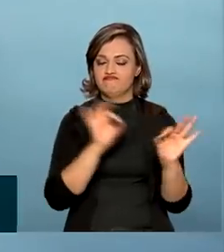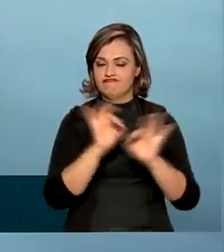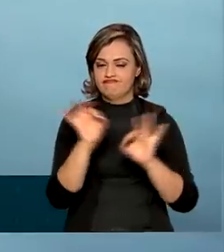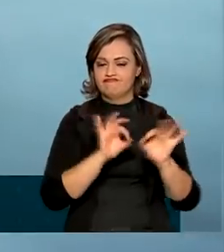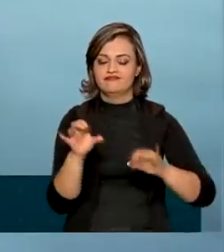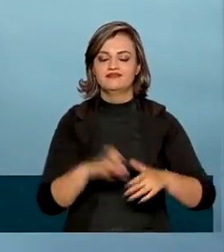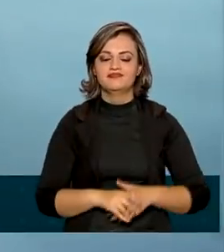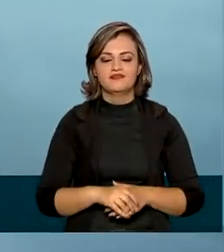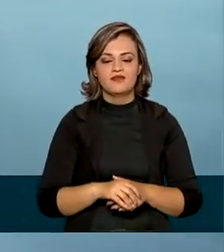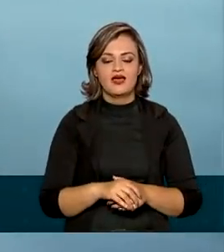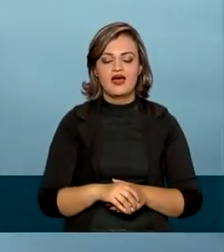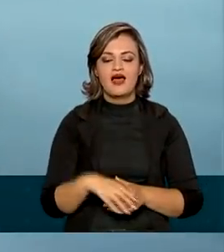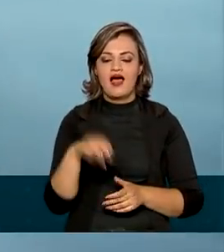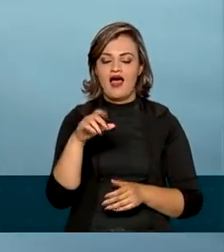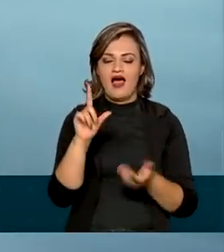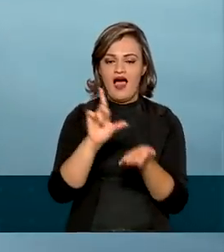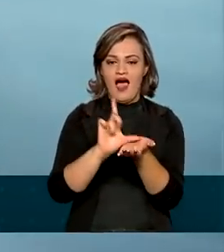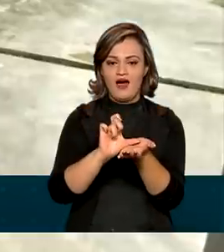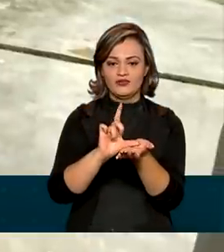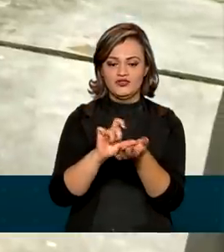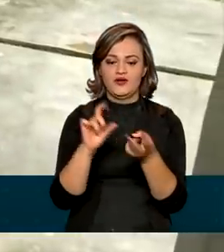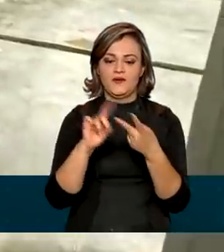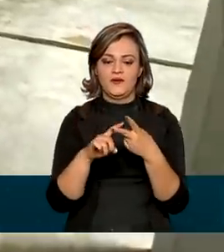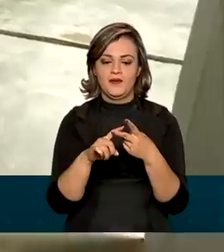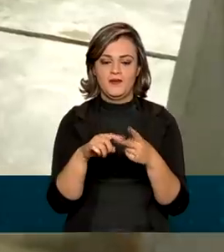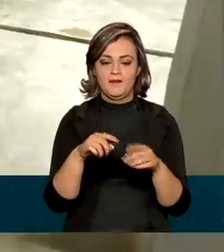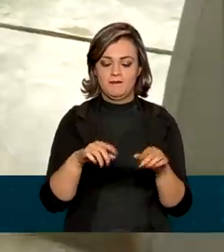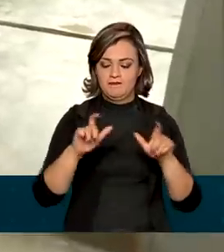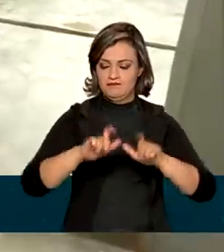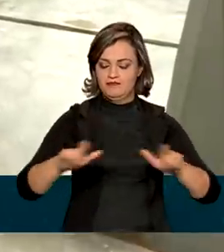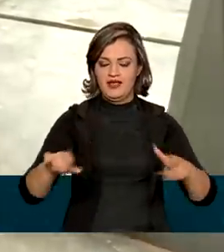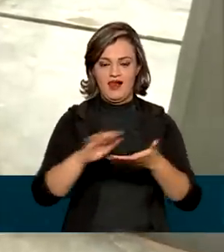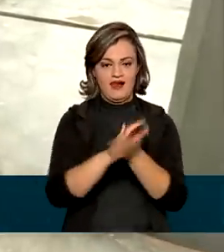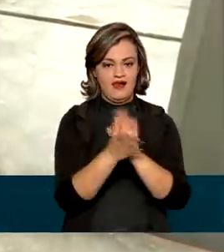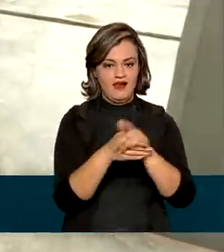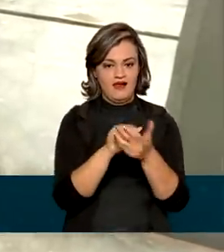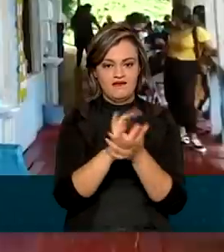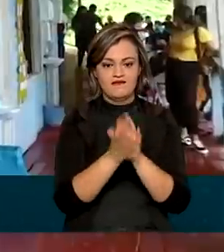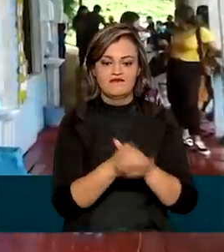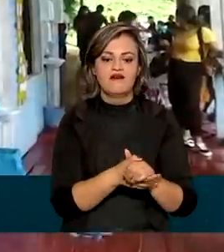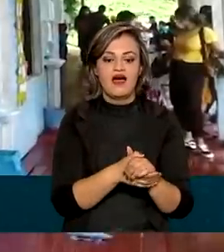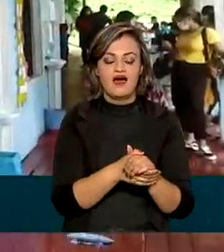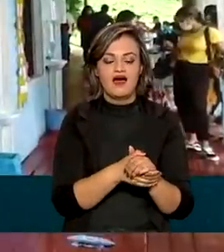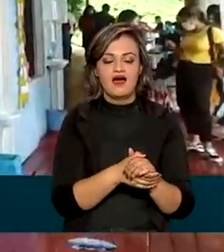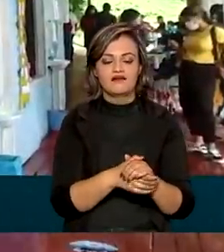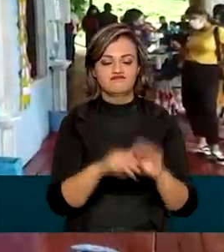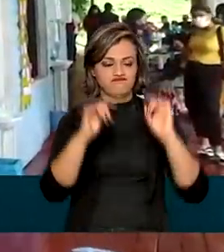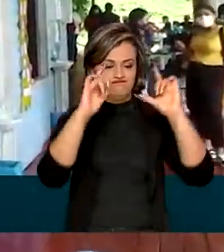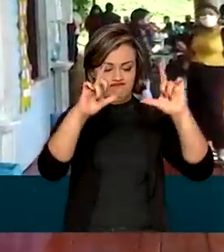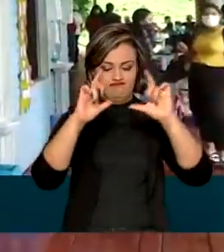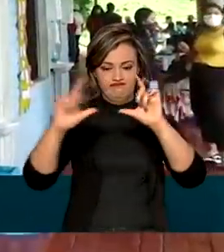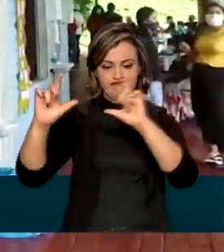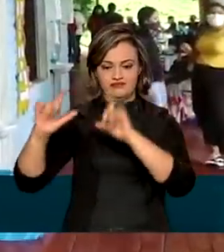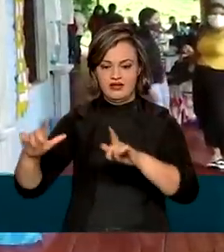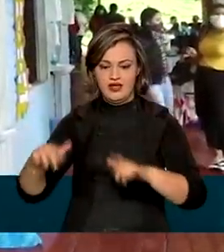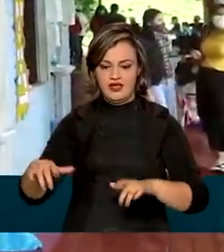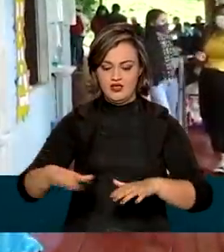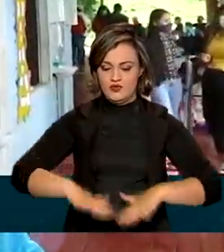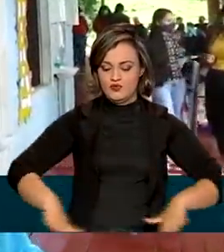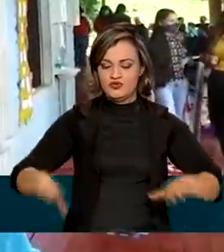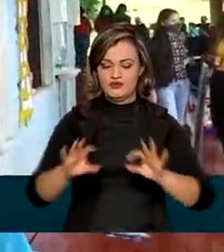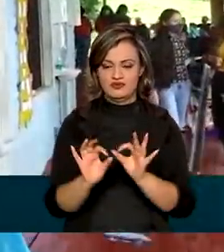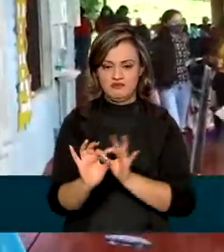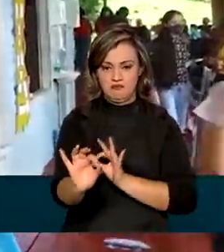outro lado do país, álcool em gel na porta, pia nos corredores para lavar as mãos, adesivos no chão, indicando o